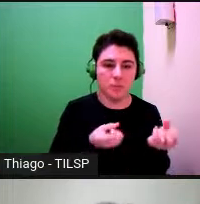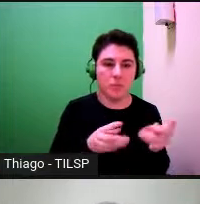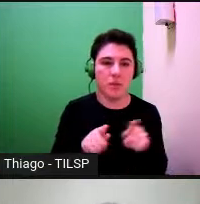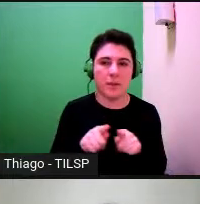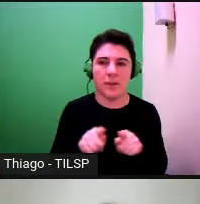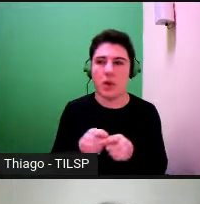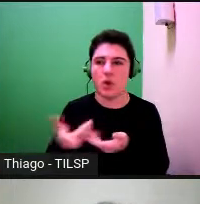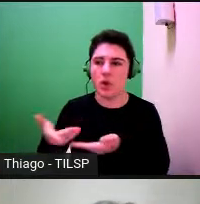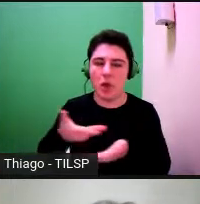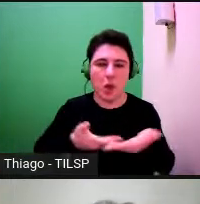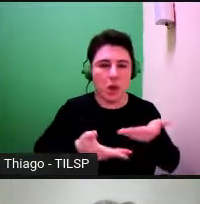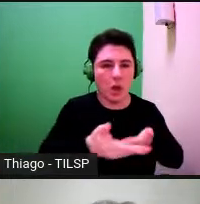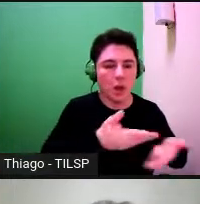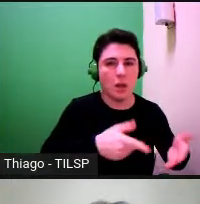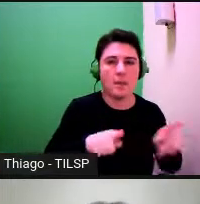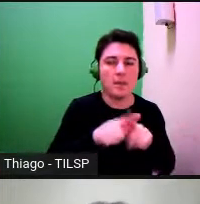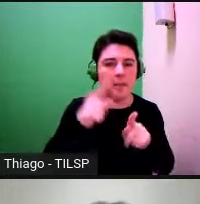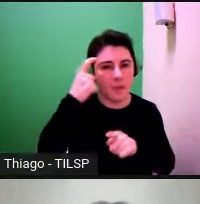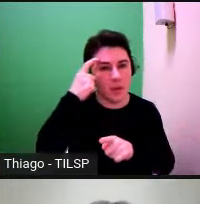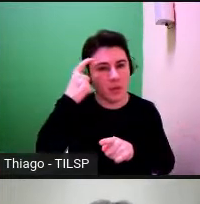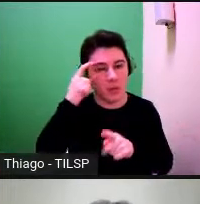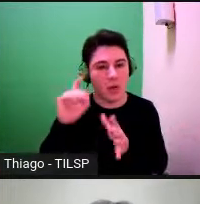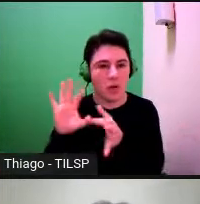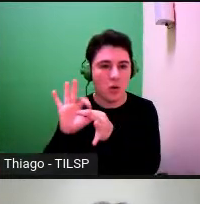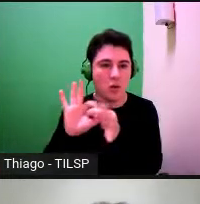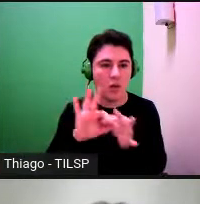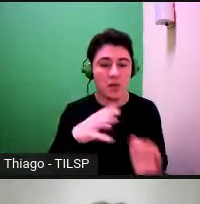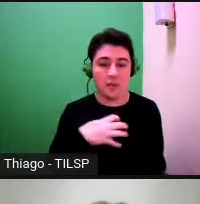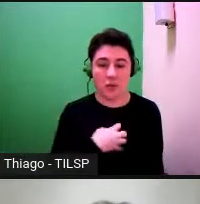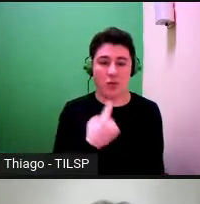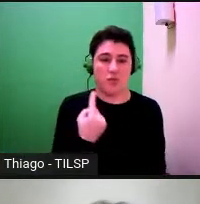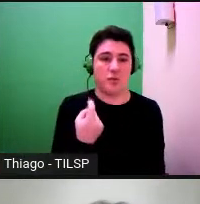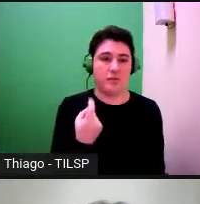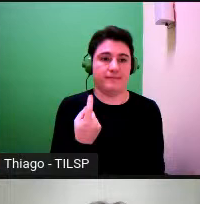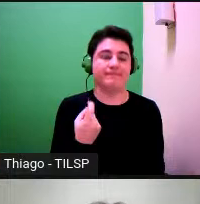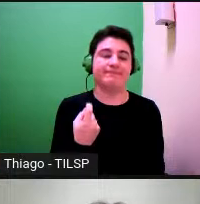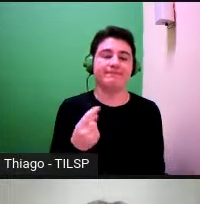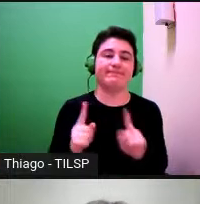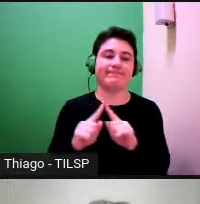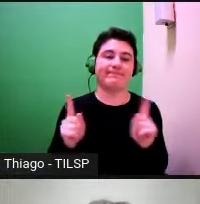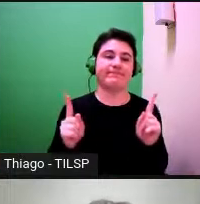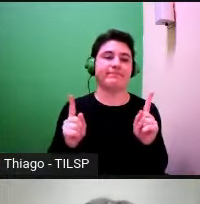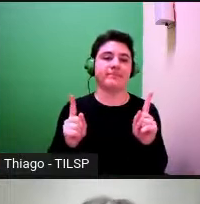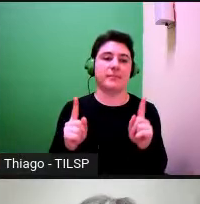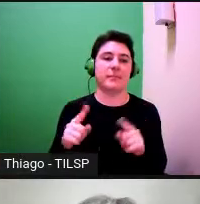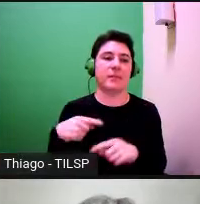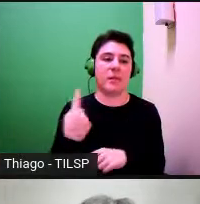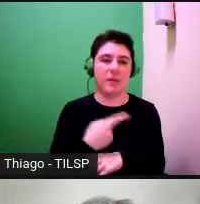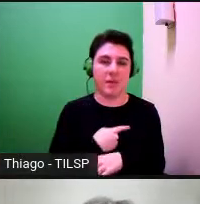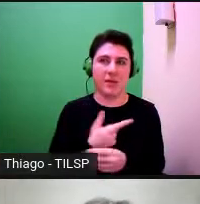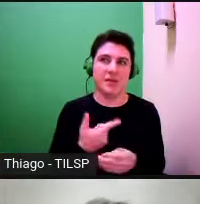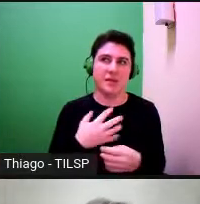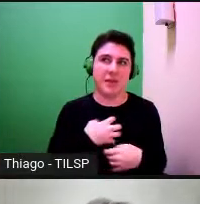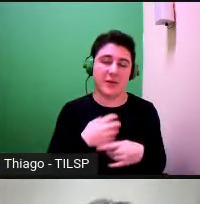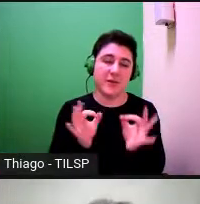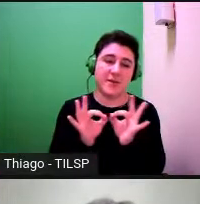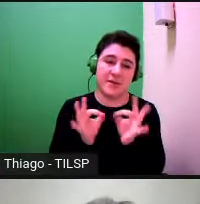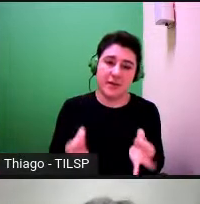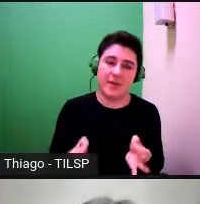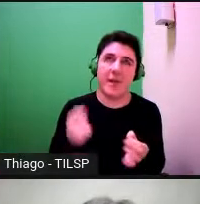repensa e os textualiza de uma forma única e portanto na nossa relativa humildade de não